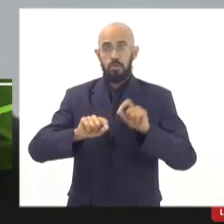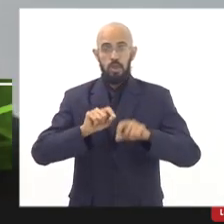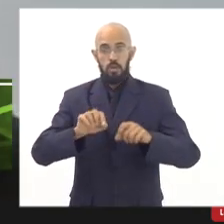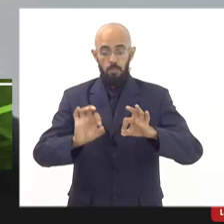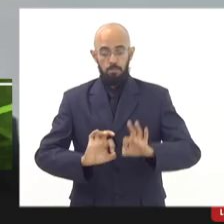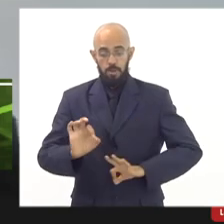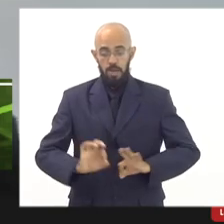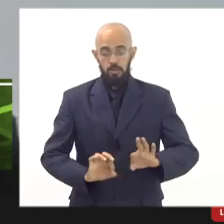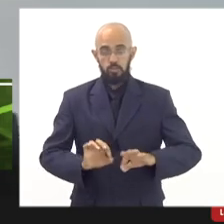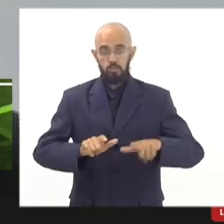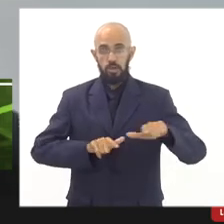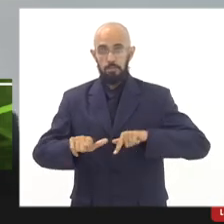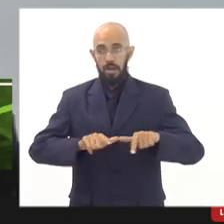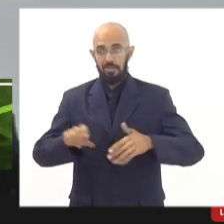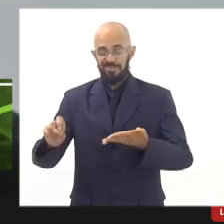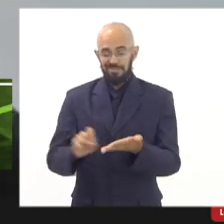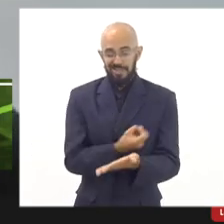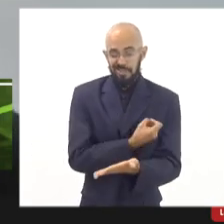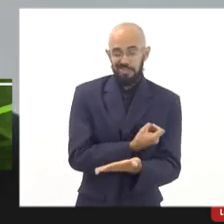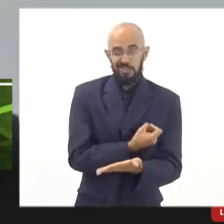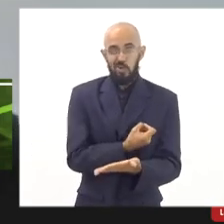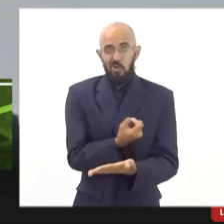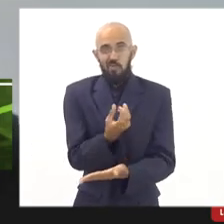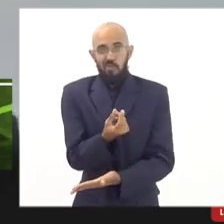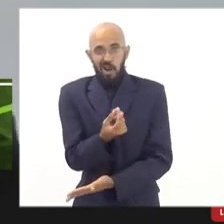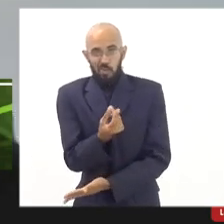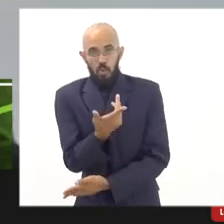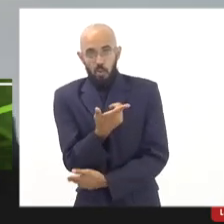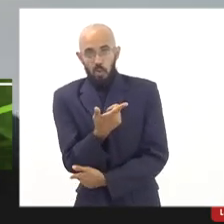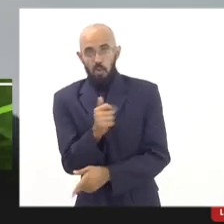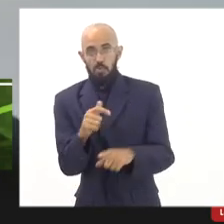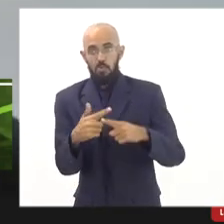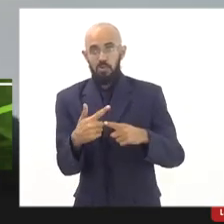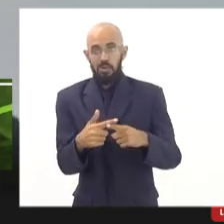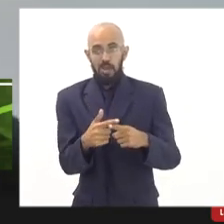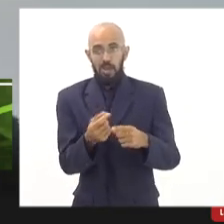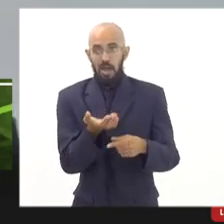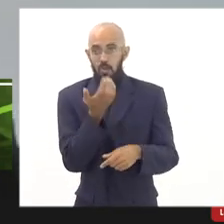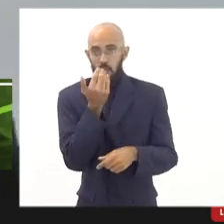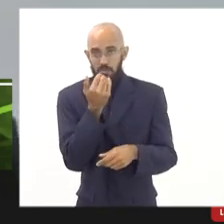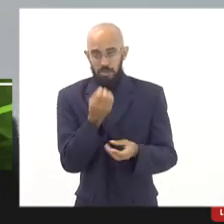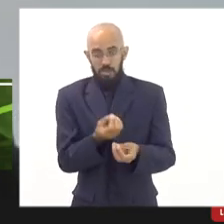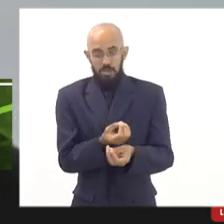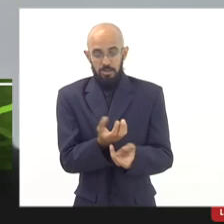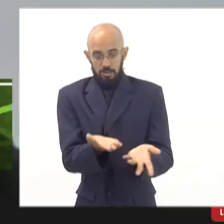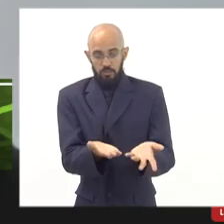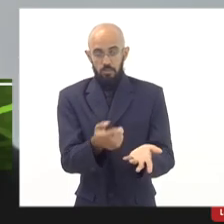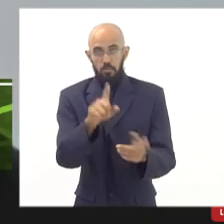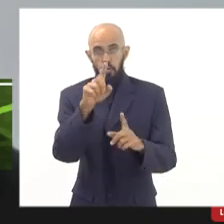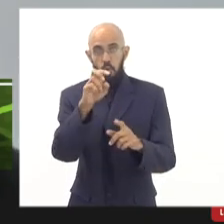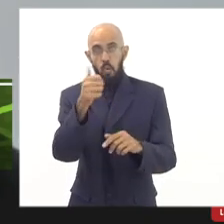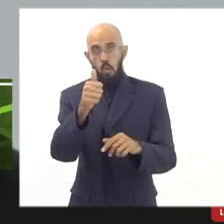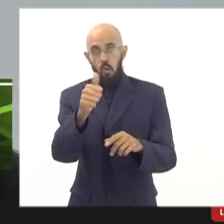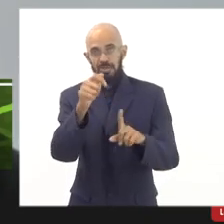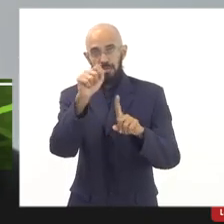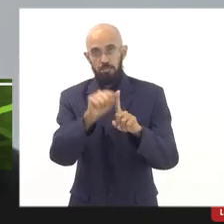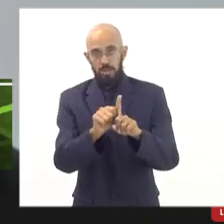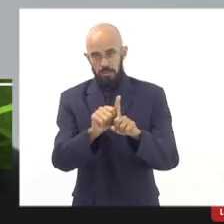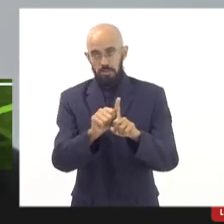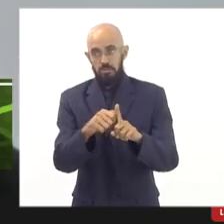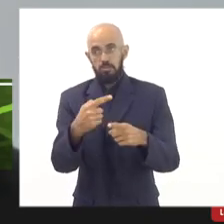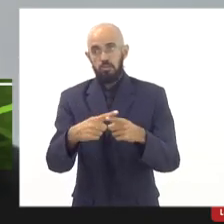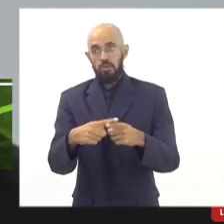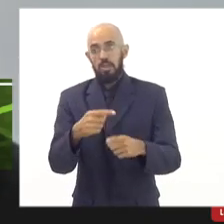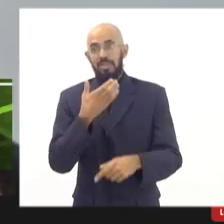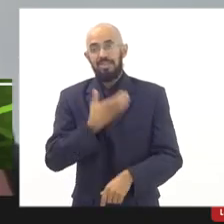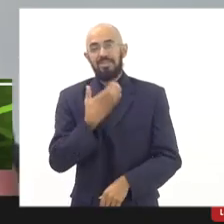assinou um valor, porque a merenda, apesar de ser servida por 11 meses, porque o mês de dezembro tem 21 dias letivos, 20 dias